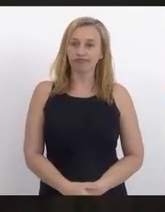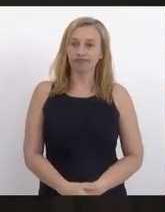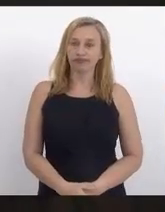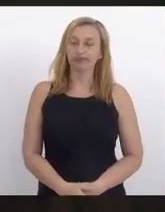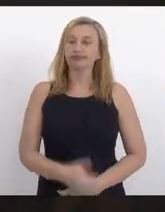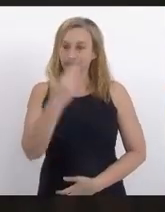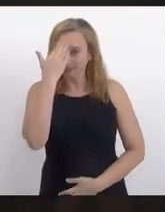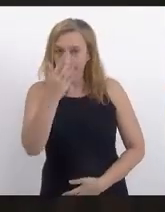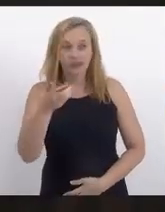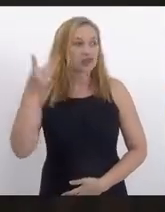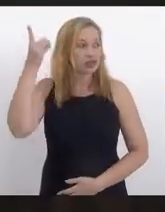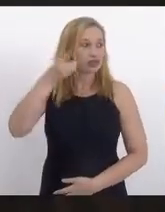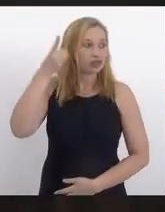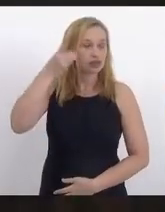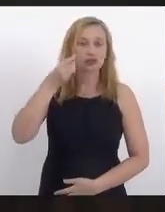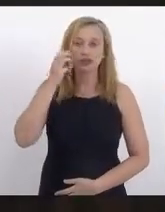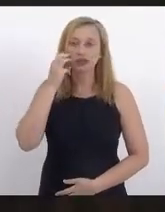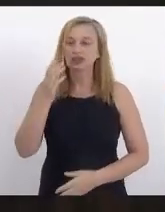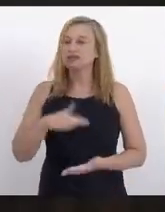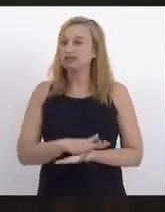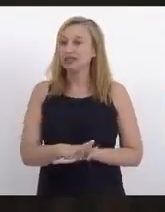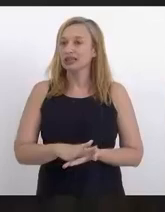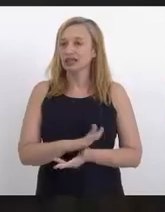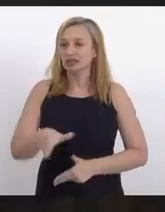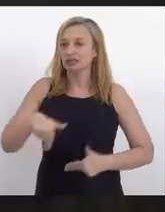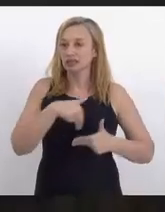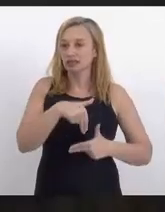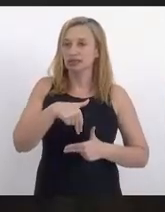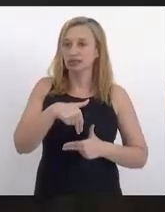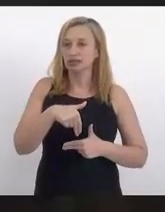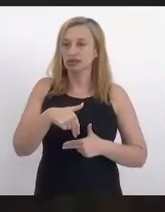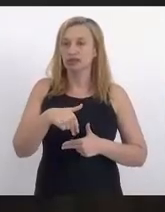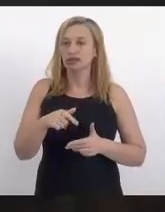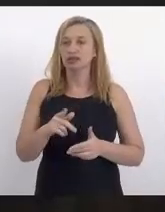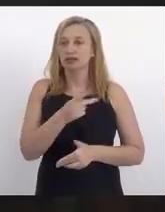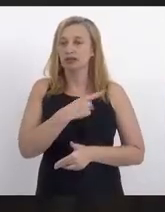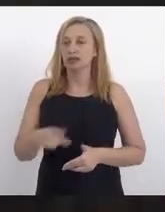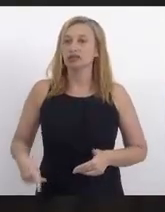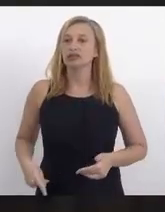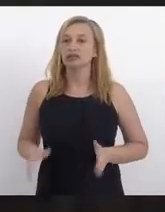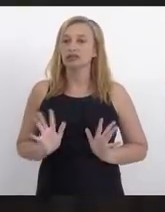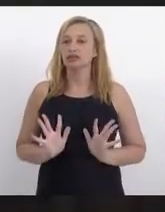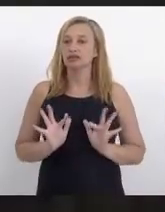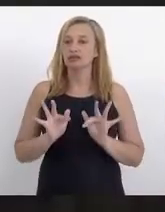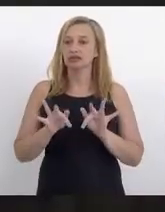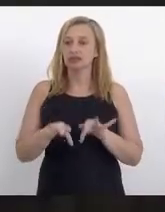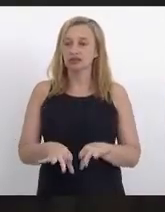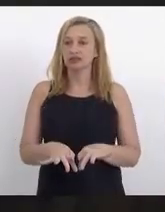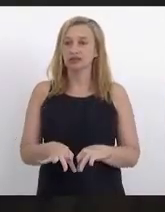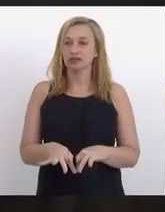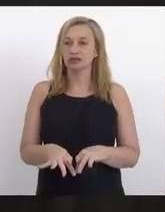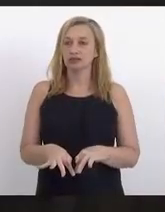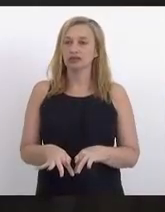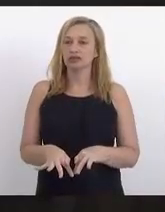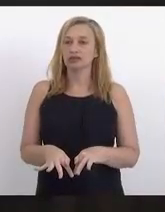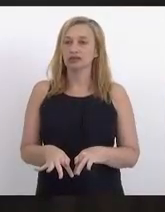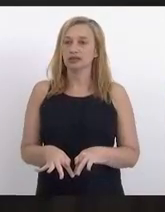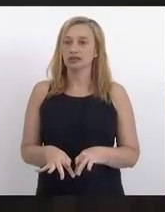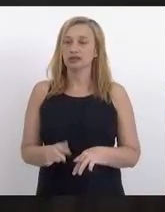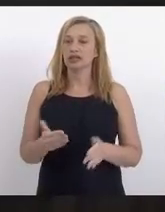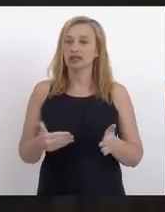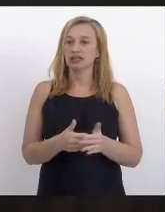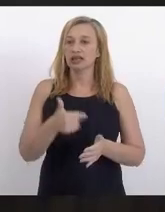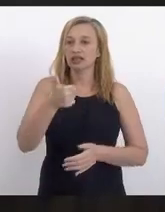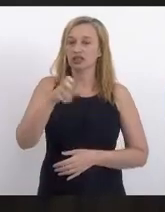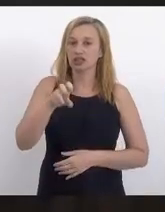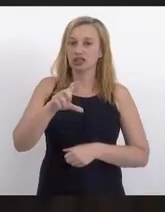Obrigada, deputado Valdeck. que não havendo mais oradores inscritos, a presidência suspende a sessão até às